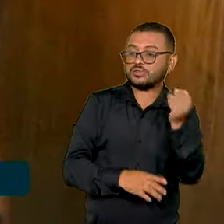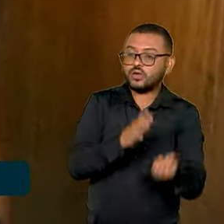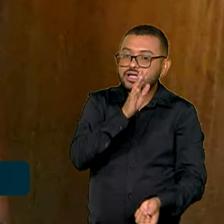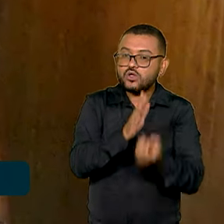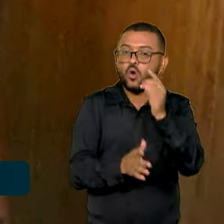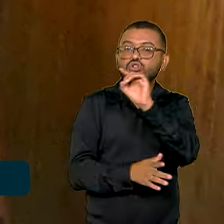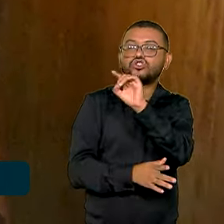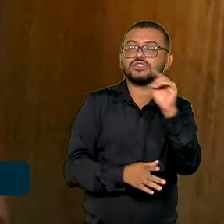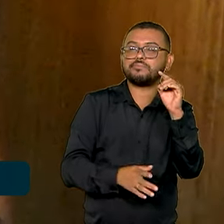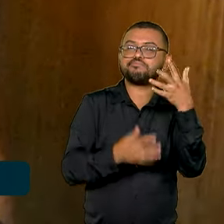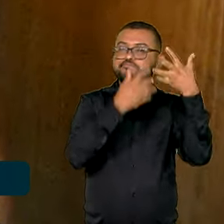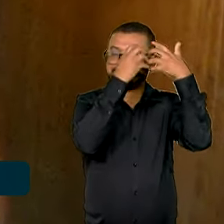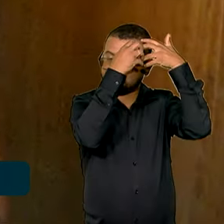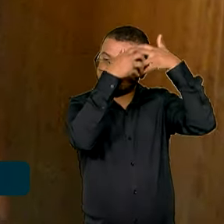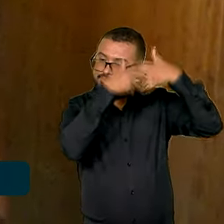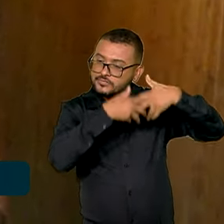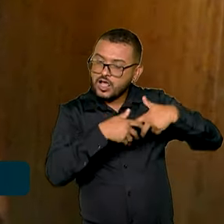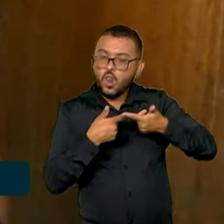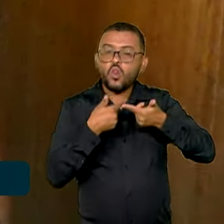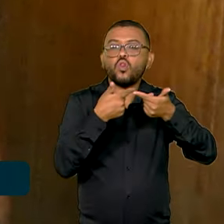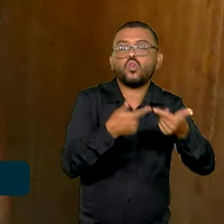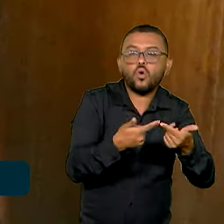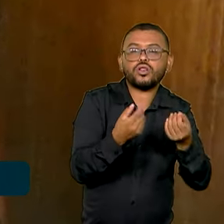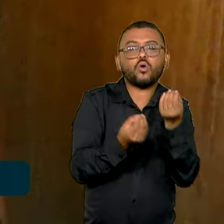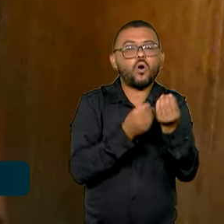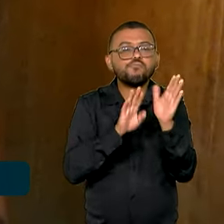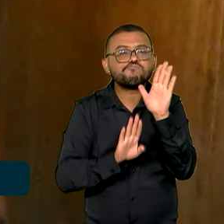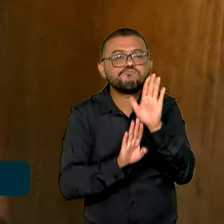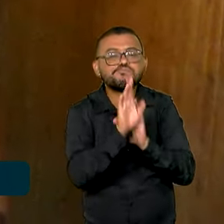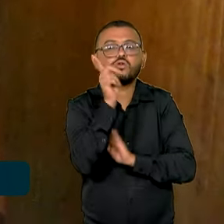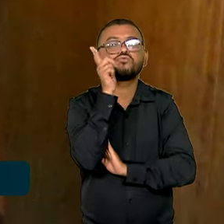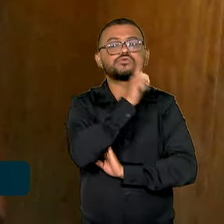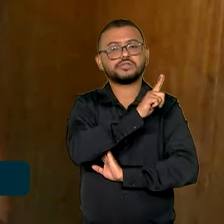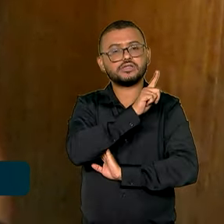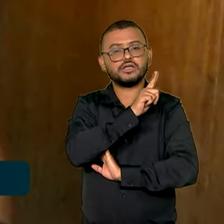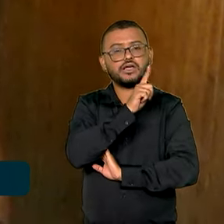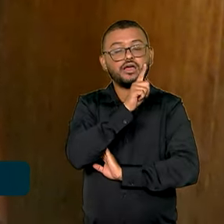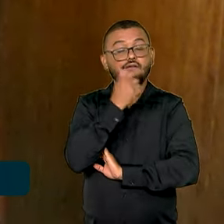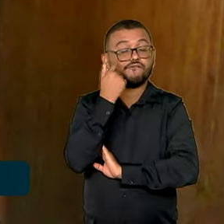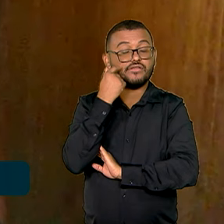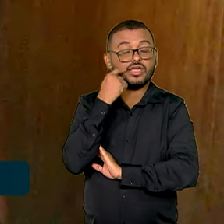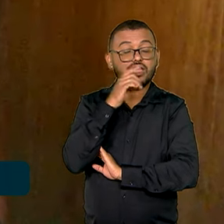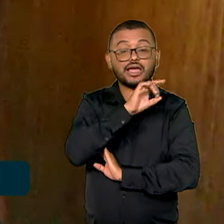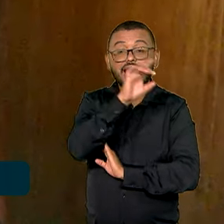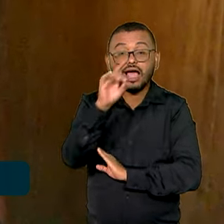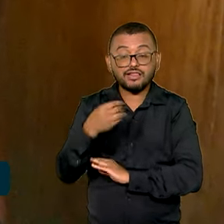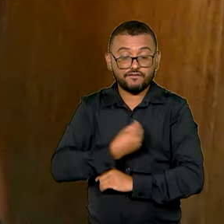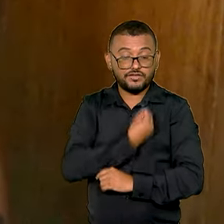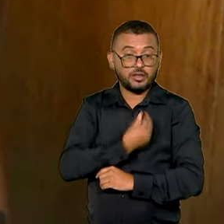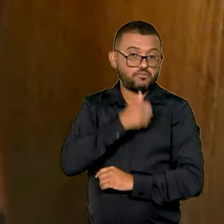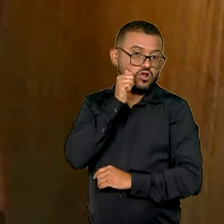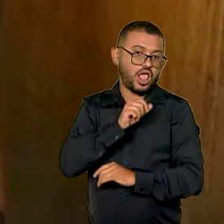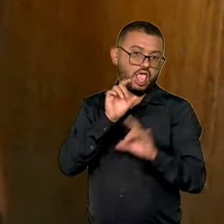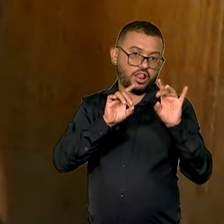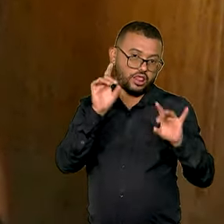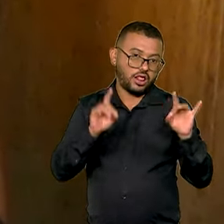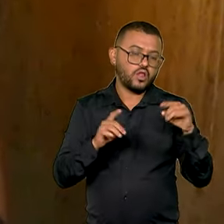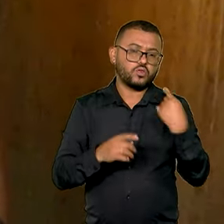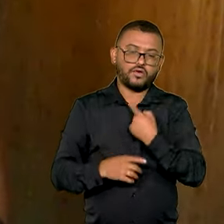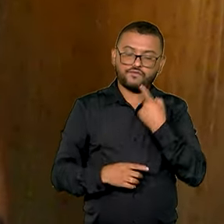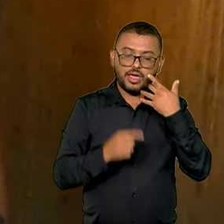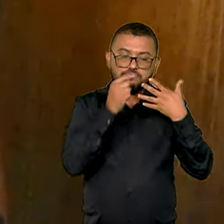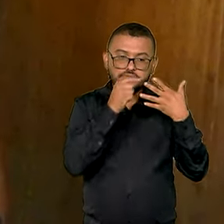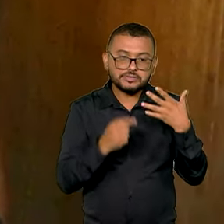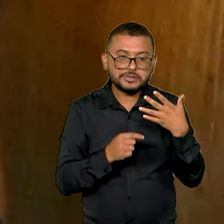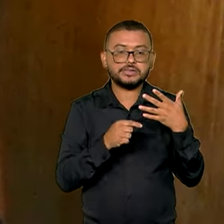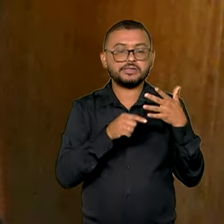de reflexão, um dia de pensar as lutas, pensar como avançar, em todas essas áreas das condições de vida das mulheres. Então, quando gente traz essa série de